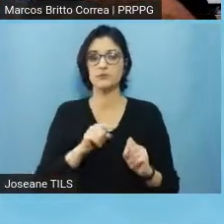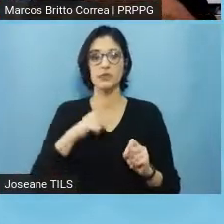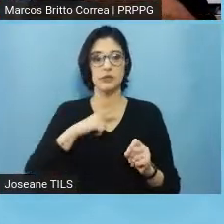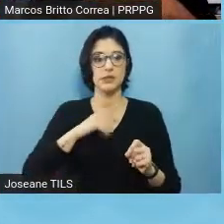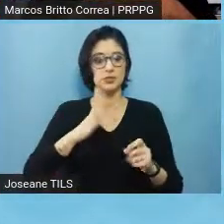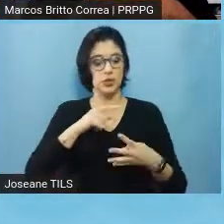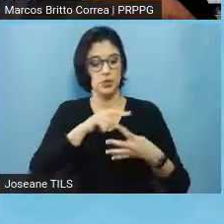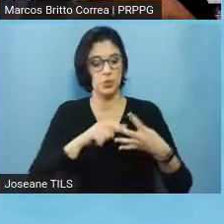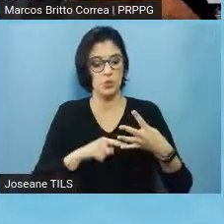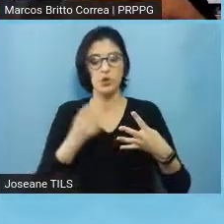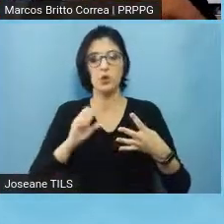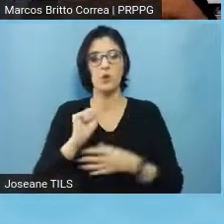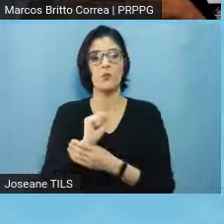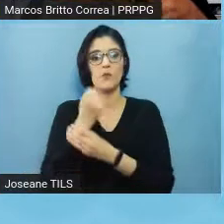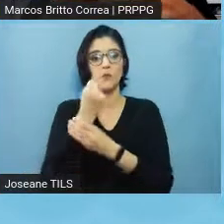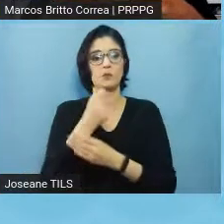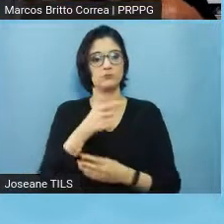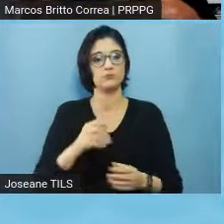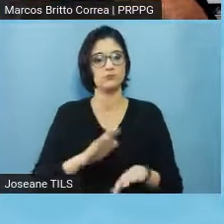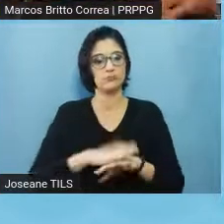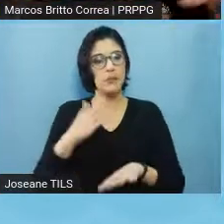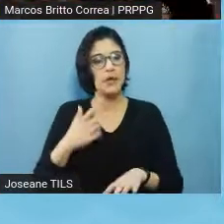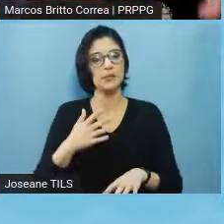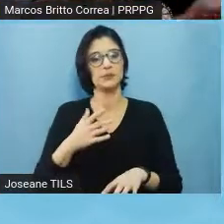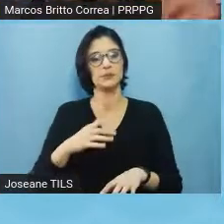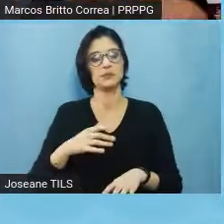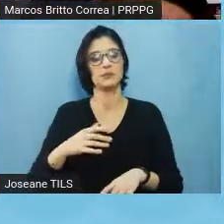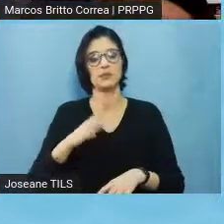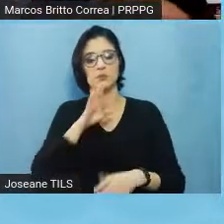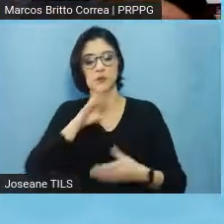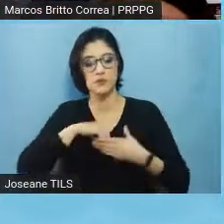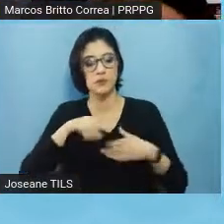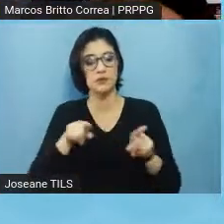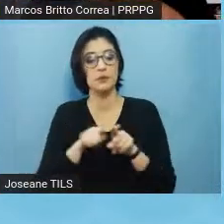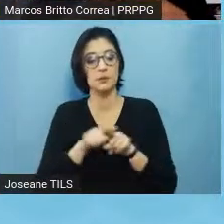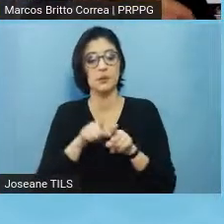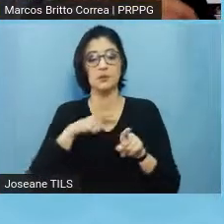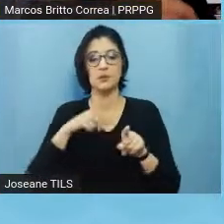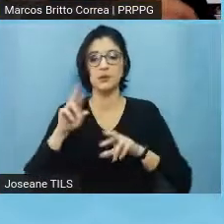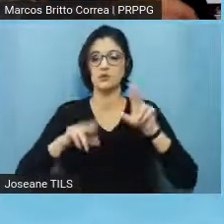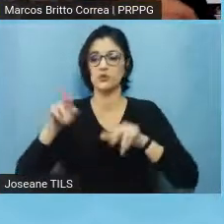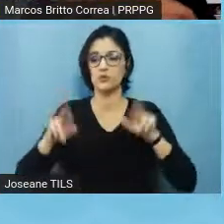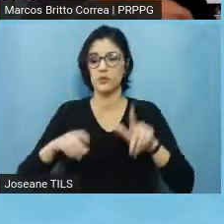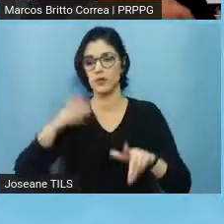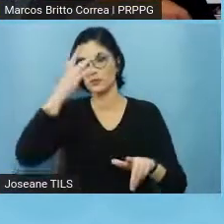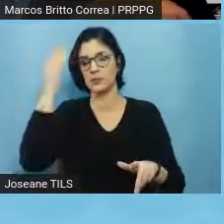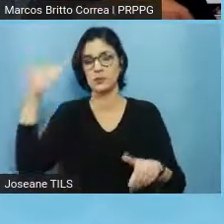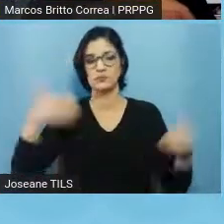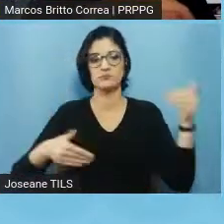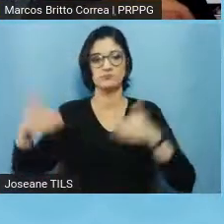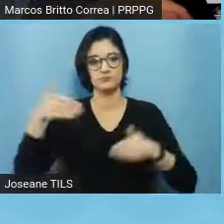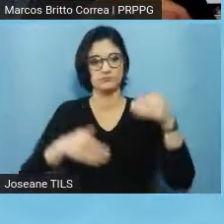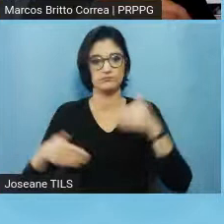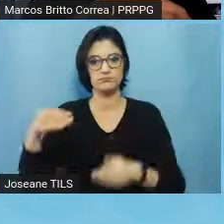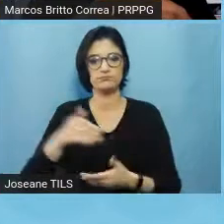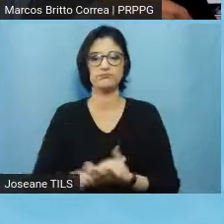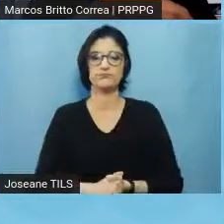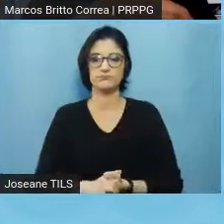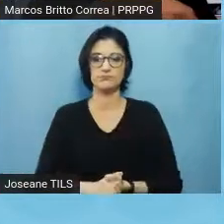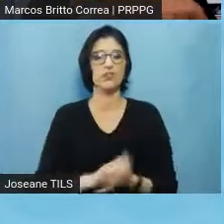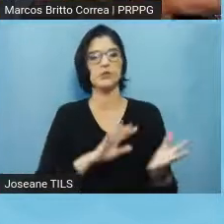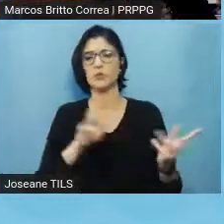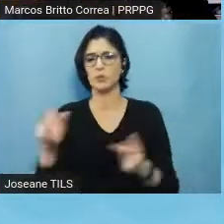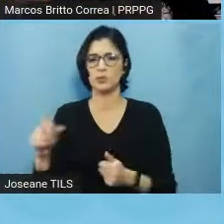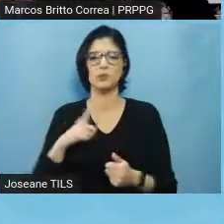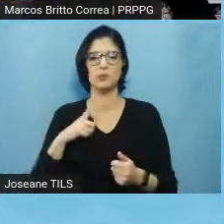né, e justamente incorporando também pessoas de diferentes áreas do conhecimento, como eu falei, todos eles têm composição multidisciplinar,